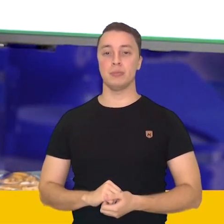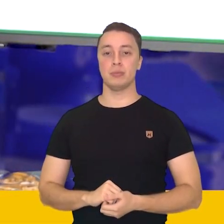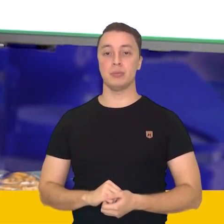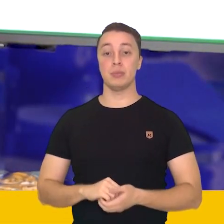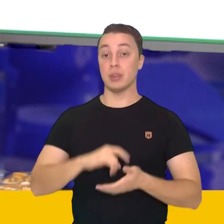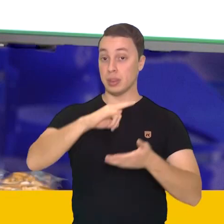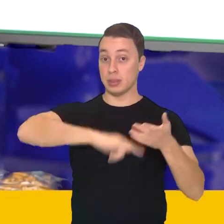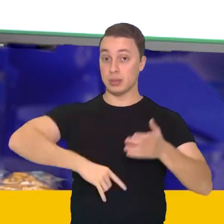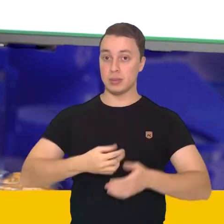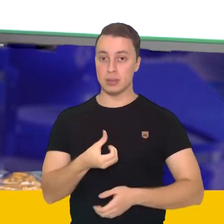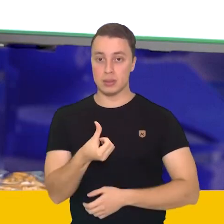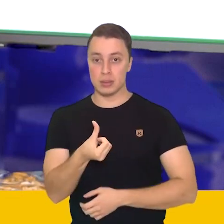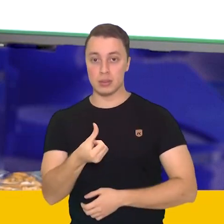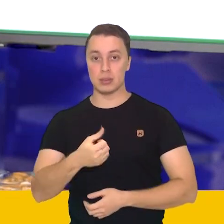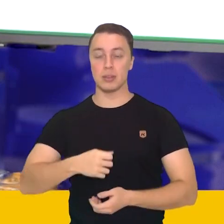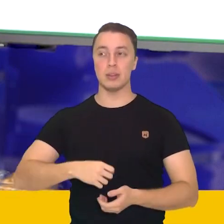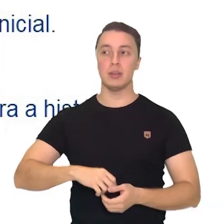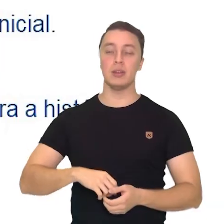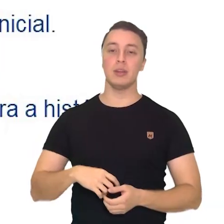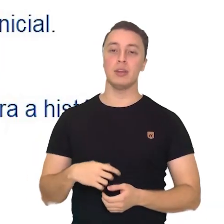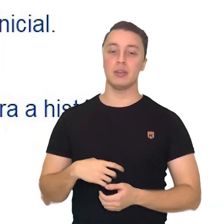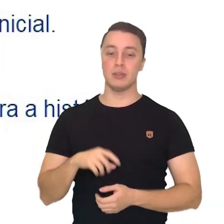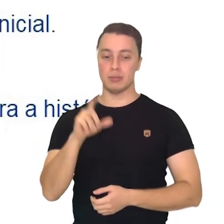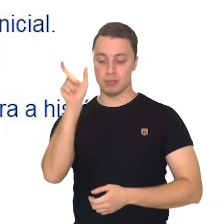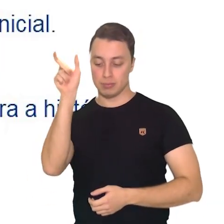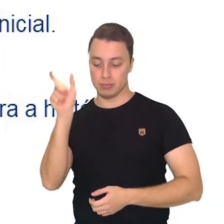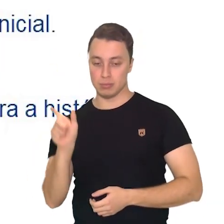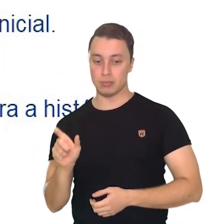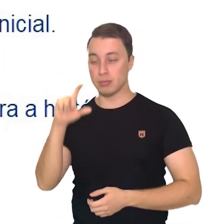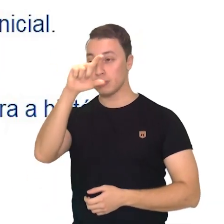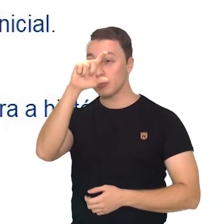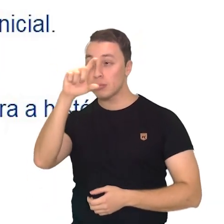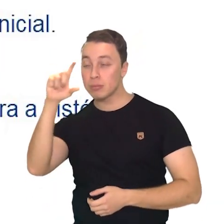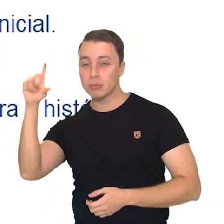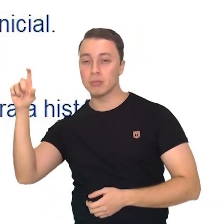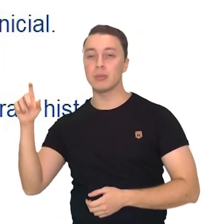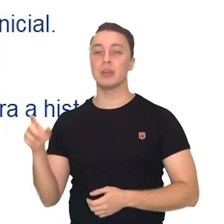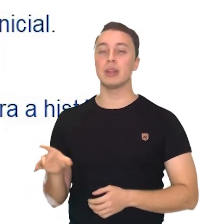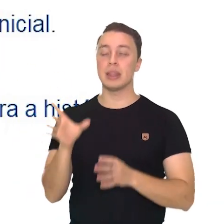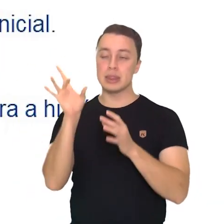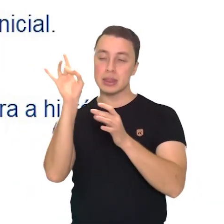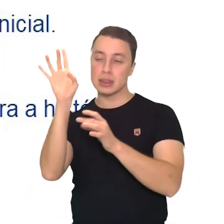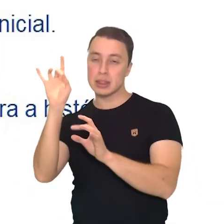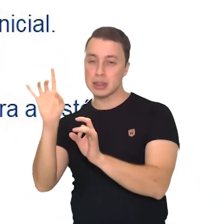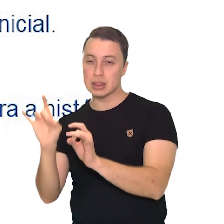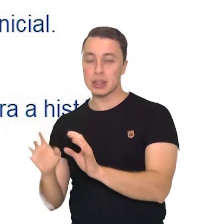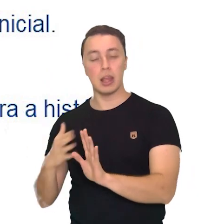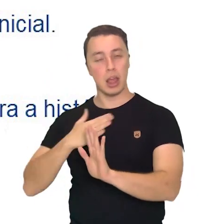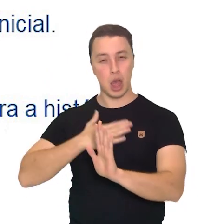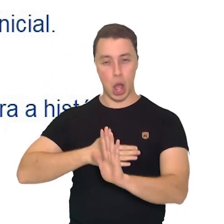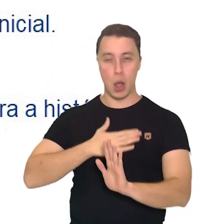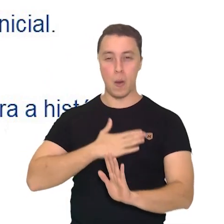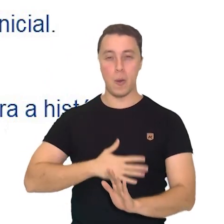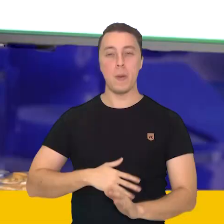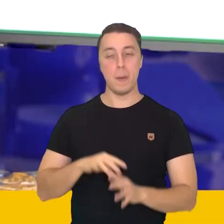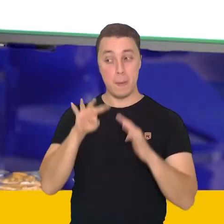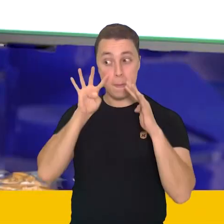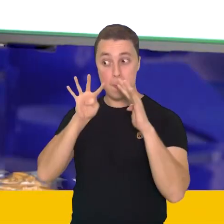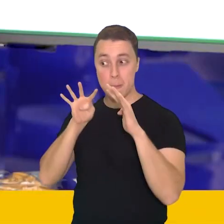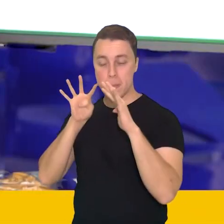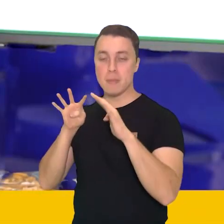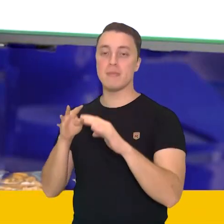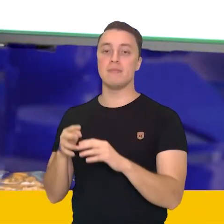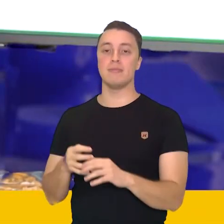Atividade 6 é uma cruzadinha. Vamos responder cada cruzadinha com calma, com bastante atenção.